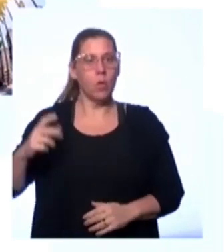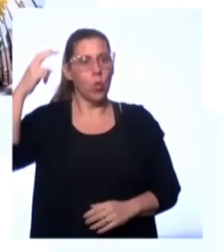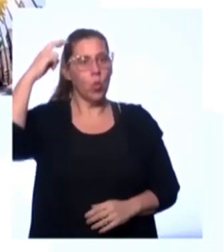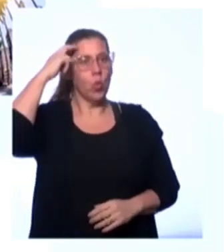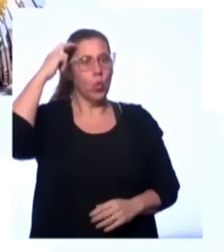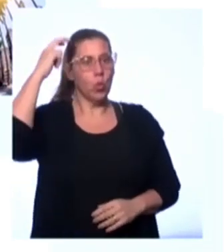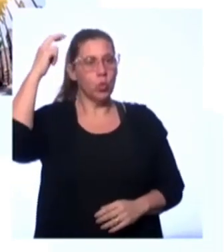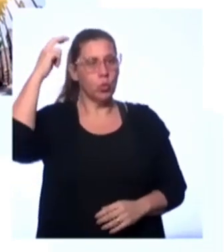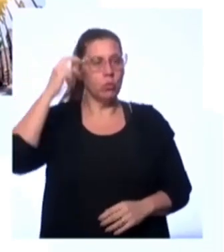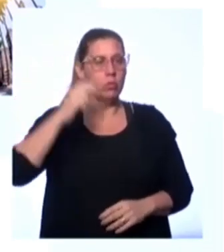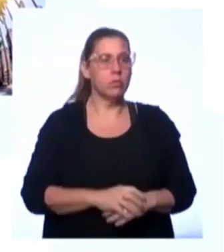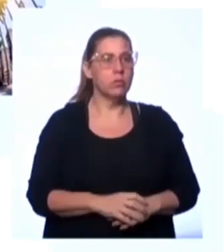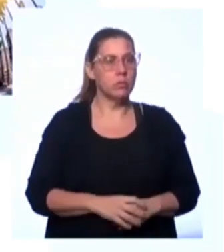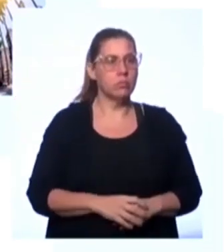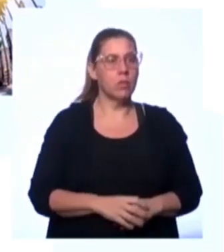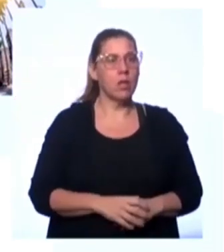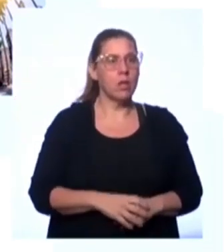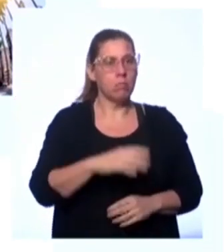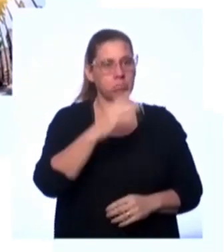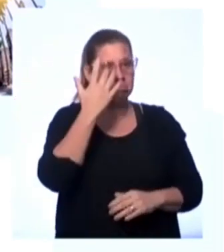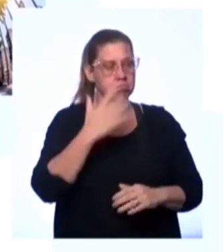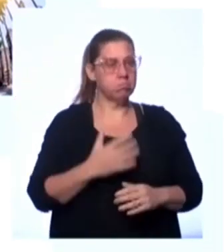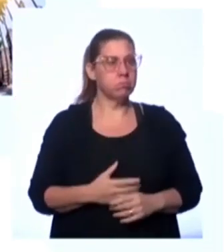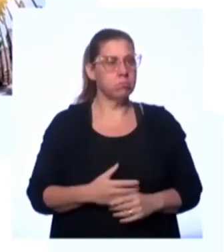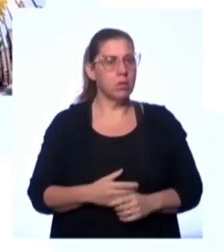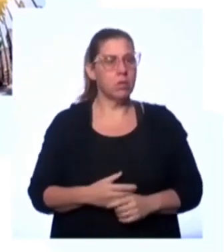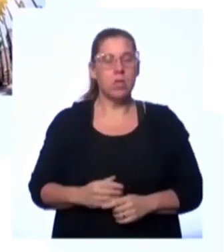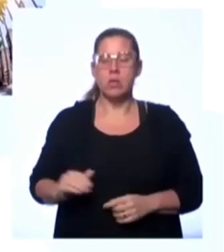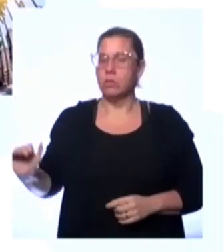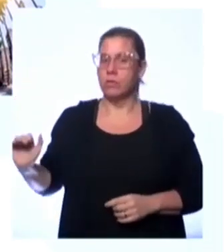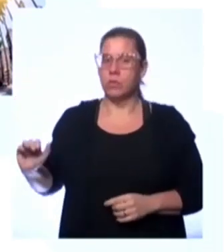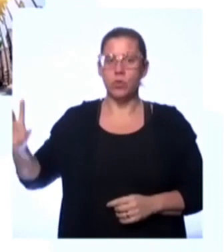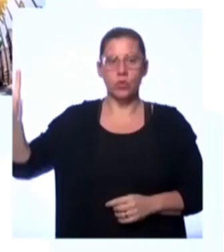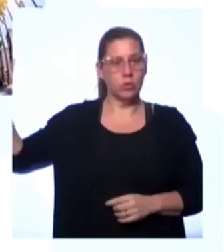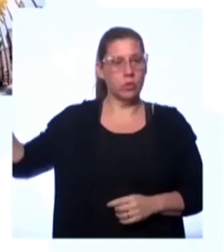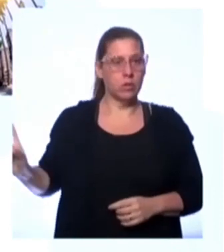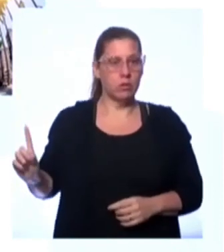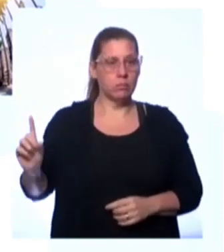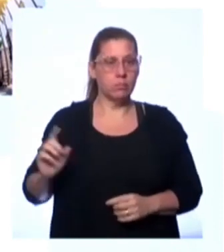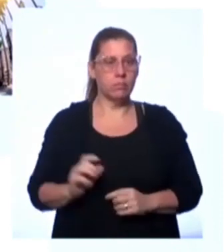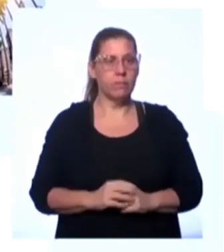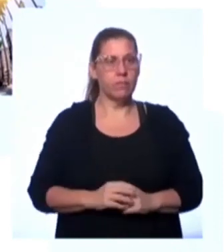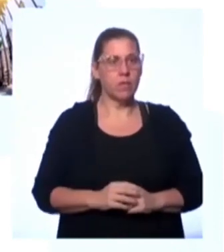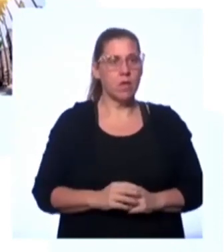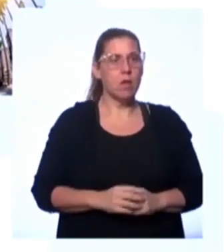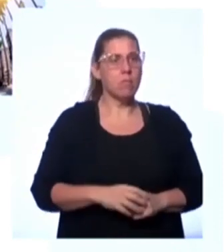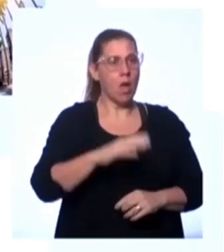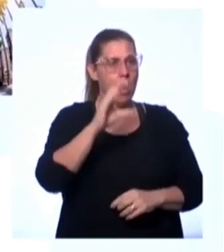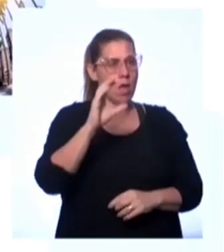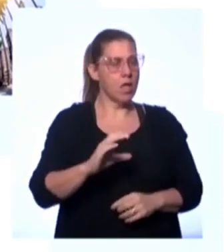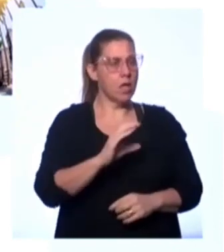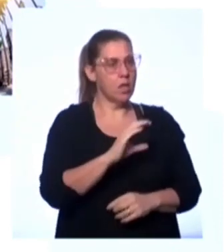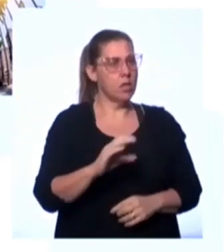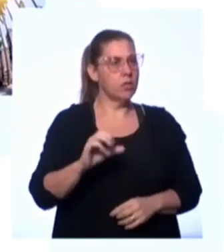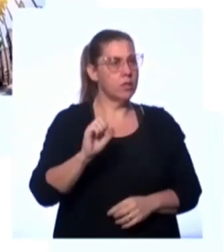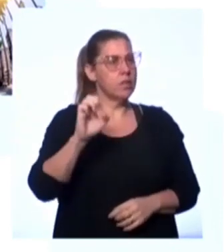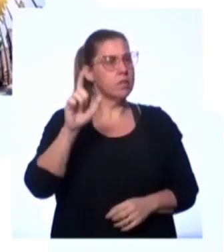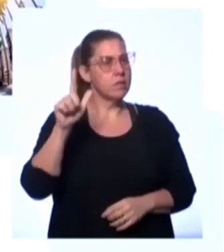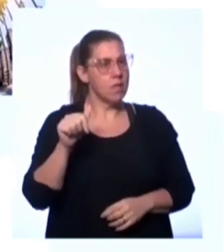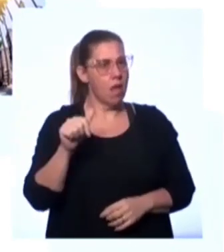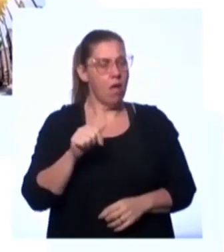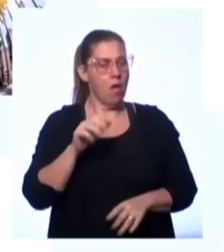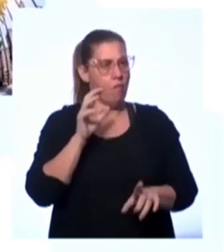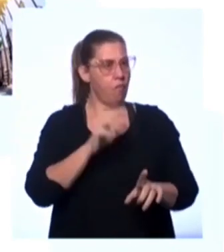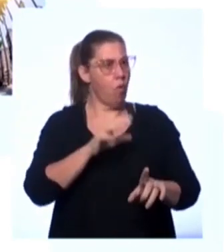templos budistas. Já no lado inferior direito, a Catedral da Sé, com essa arquitetura de influência